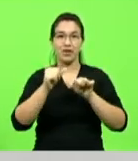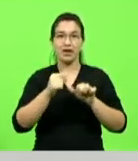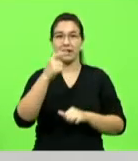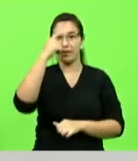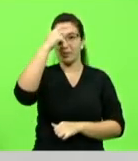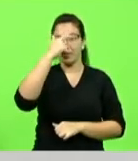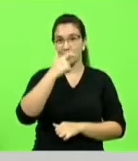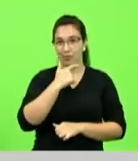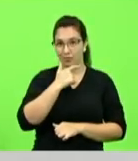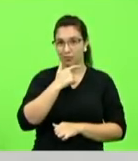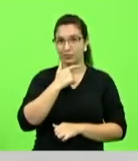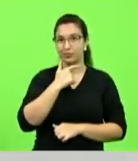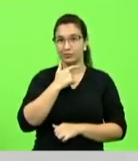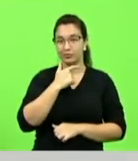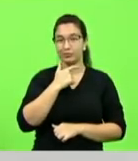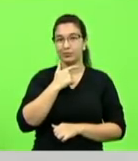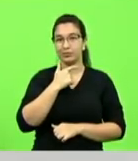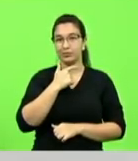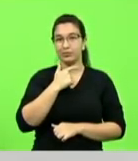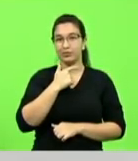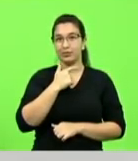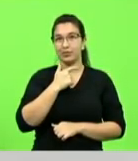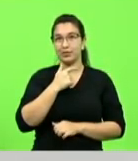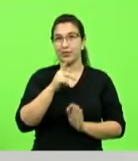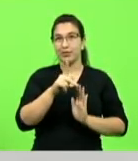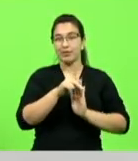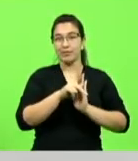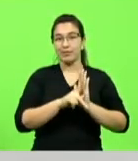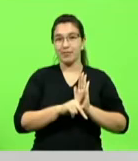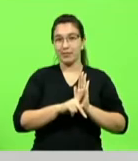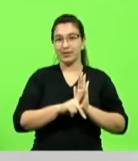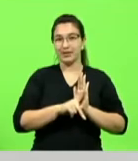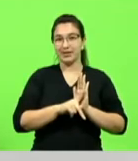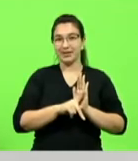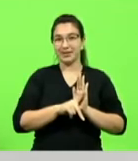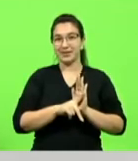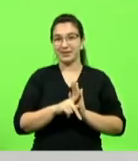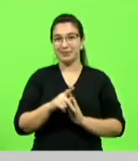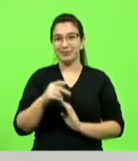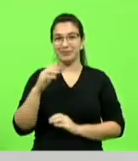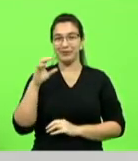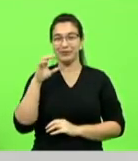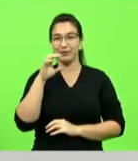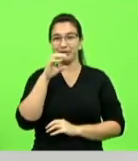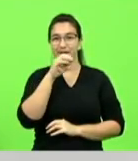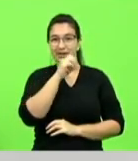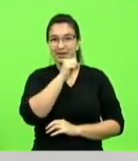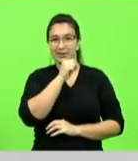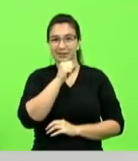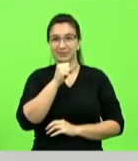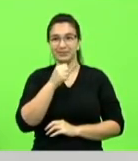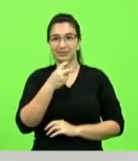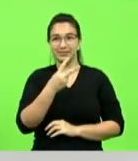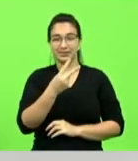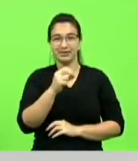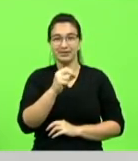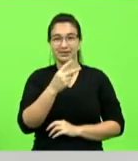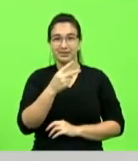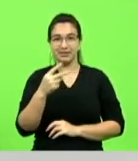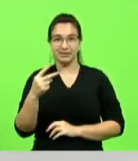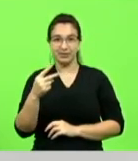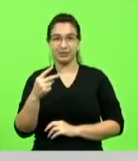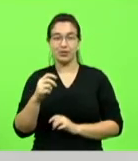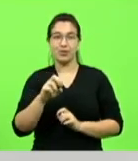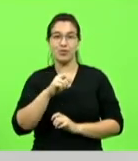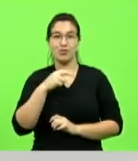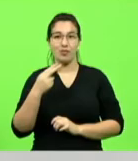fazendo o projeto verão 2022 barriga chapada né lipo e escultura